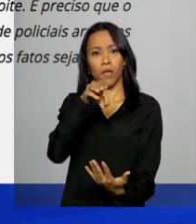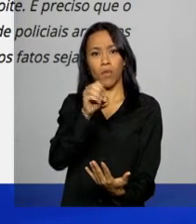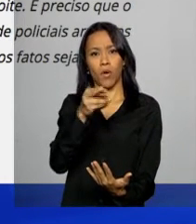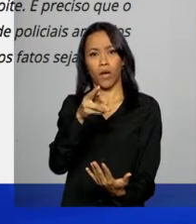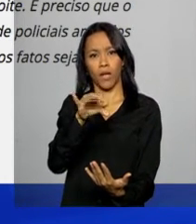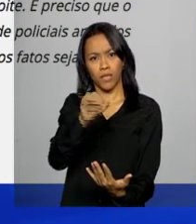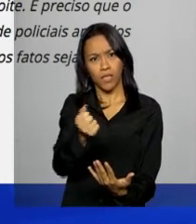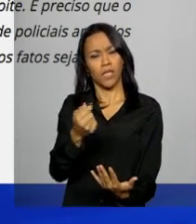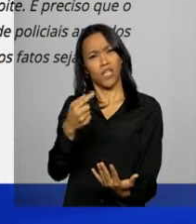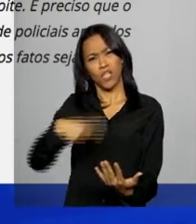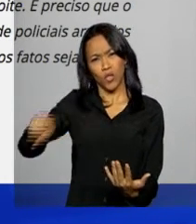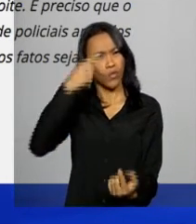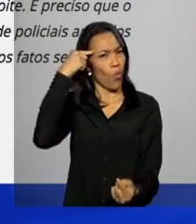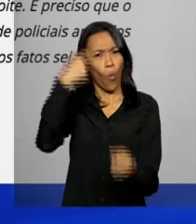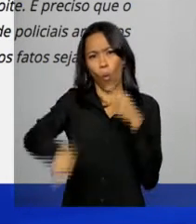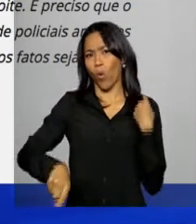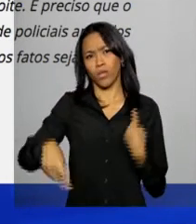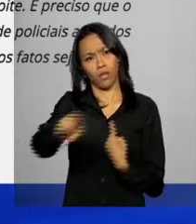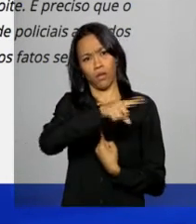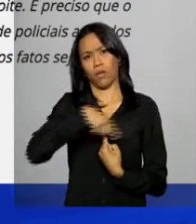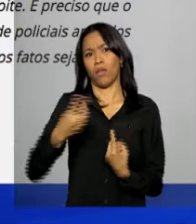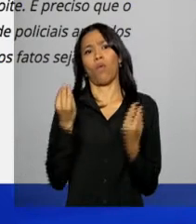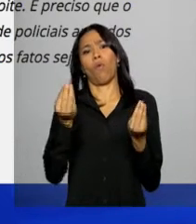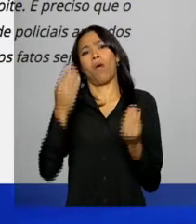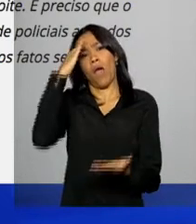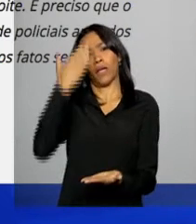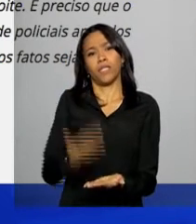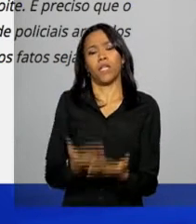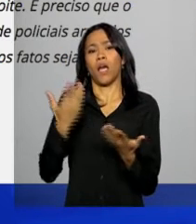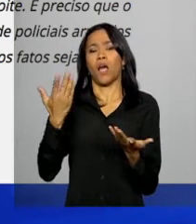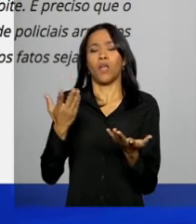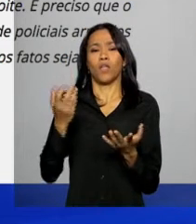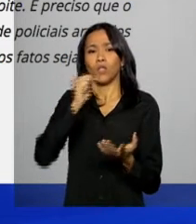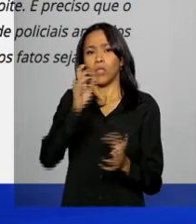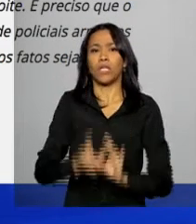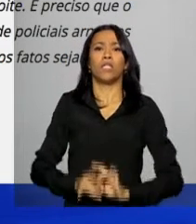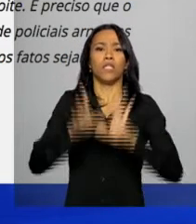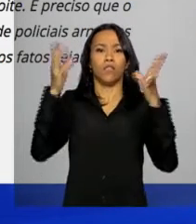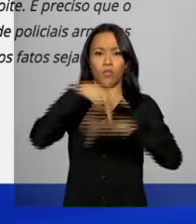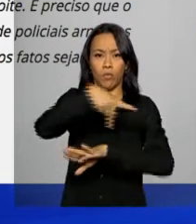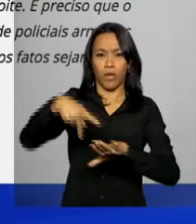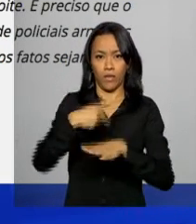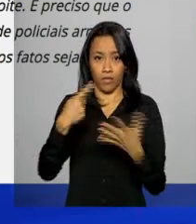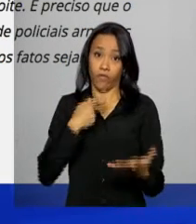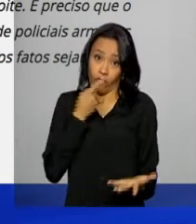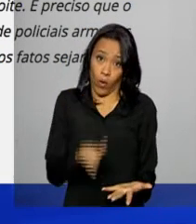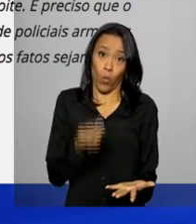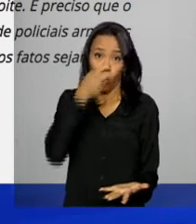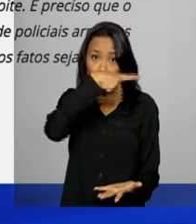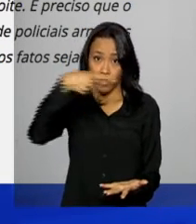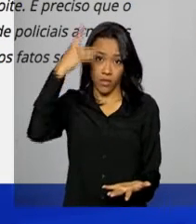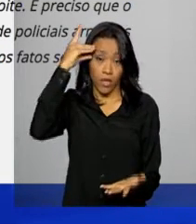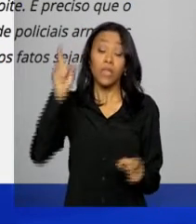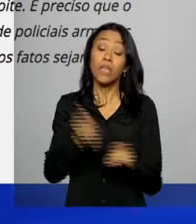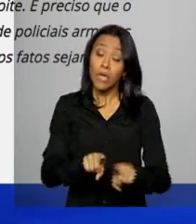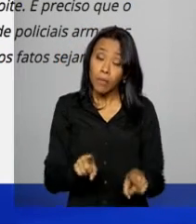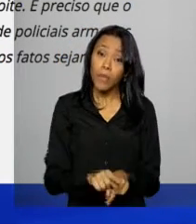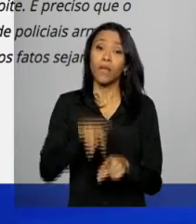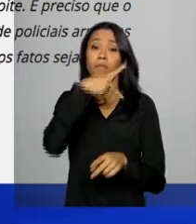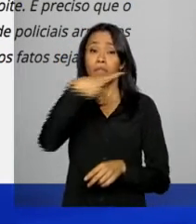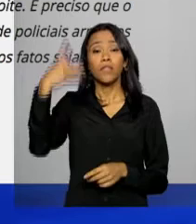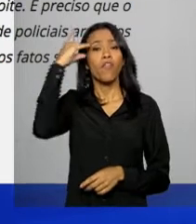repudiado por todos aqueles que acreditam numa nação livre e democrática, afirmou a presidenta. Dilma Rousseff também